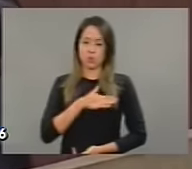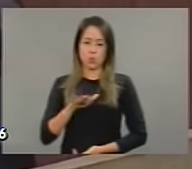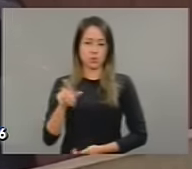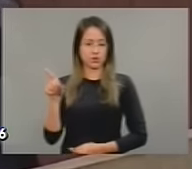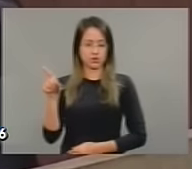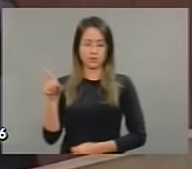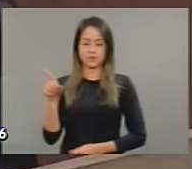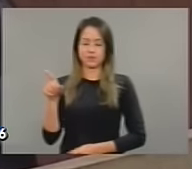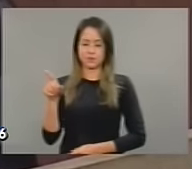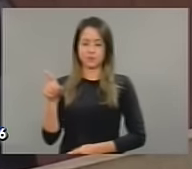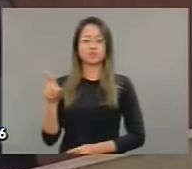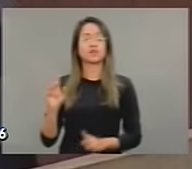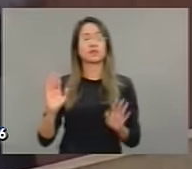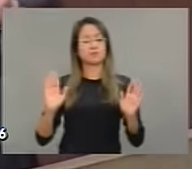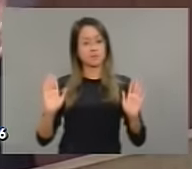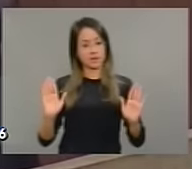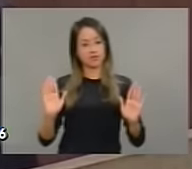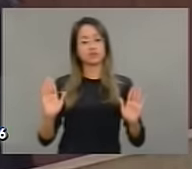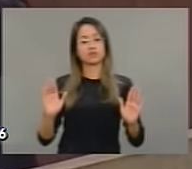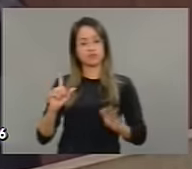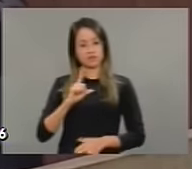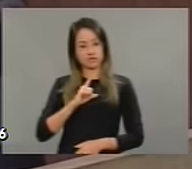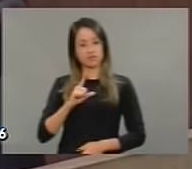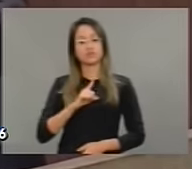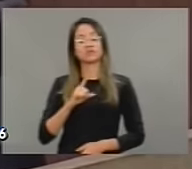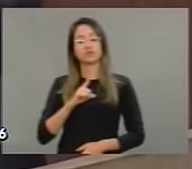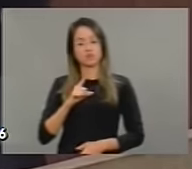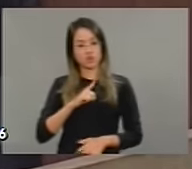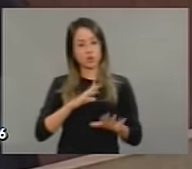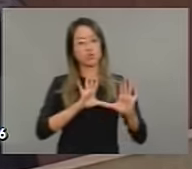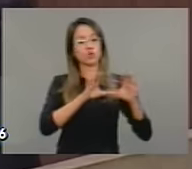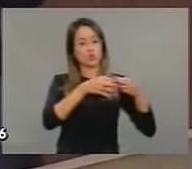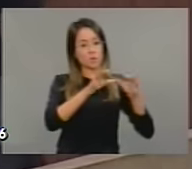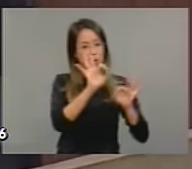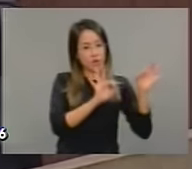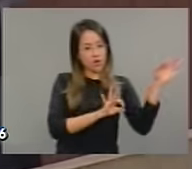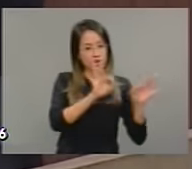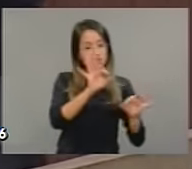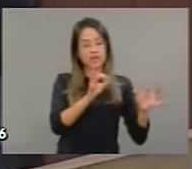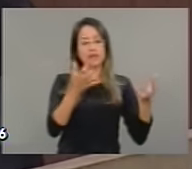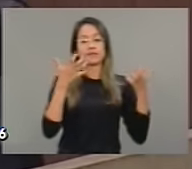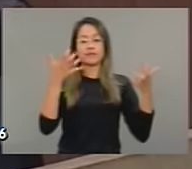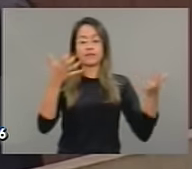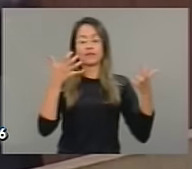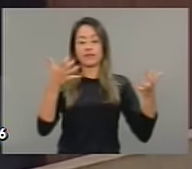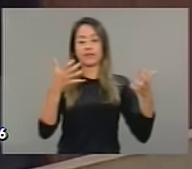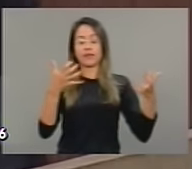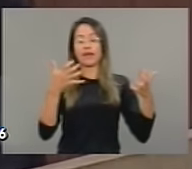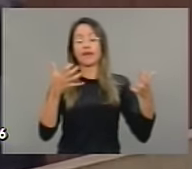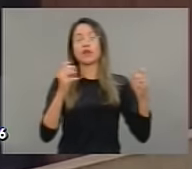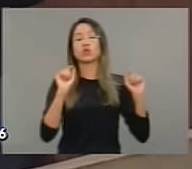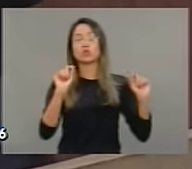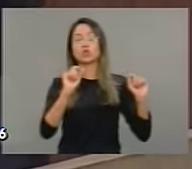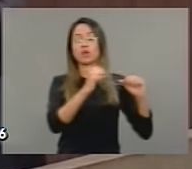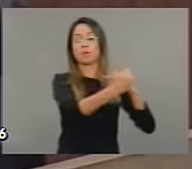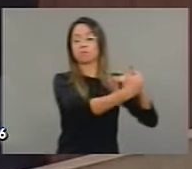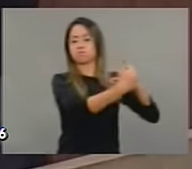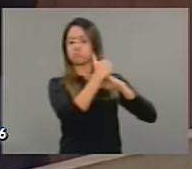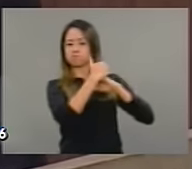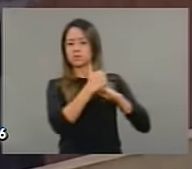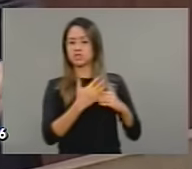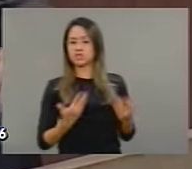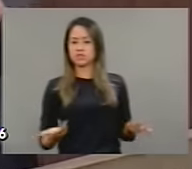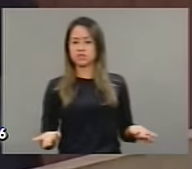sem dúvida alguma, há uma arquitetura em torno daquela infâmia, no sentido de nos